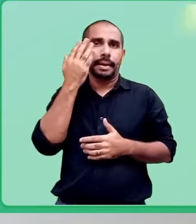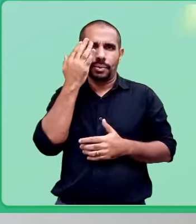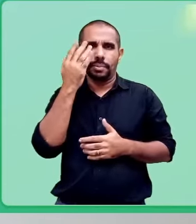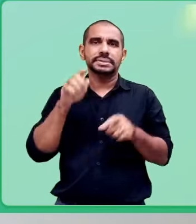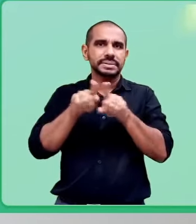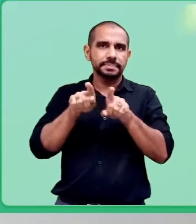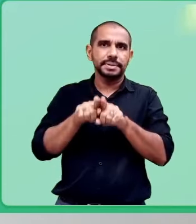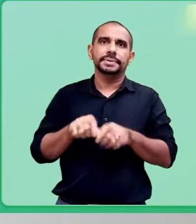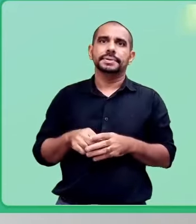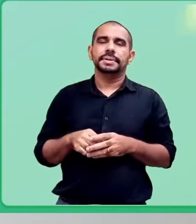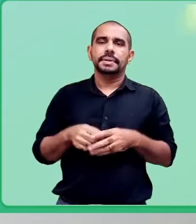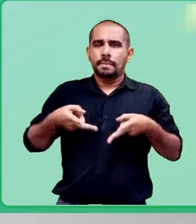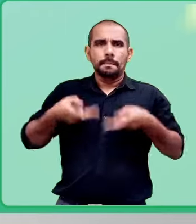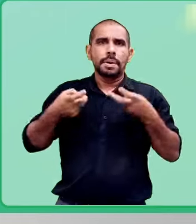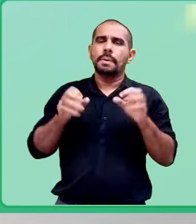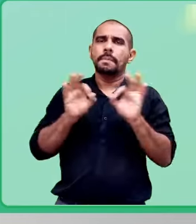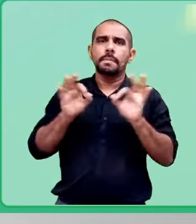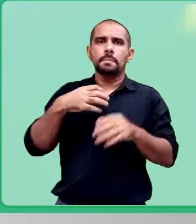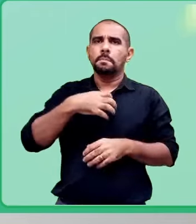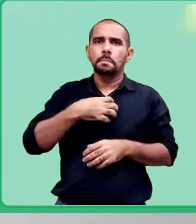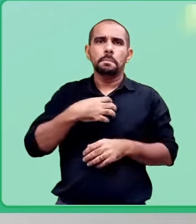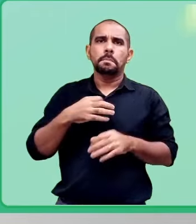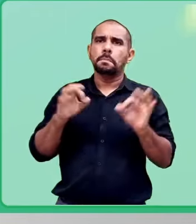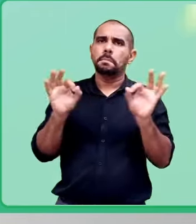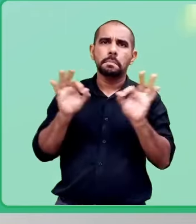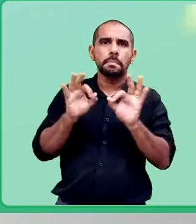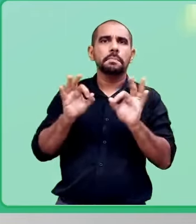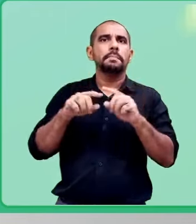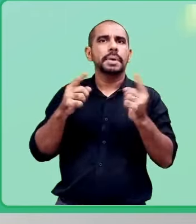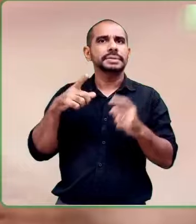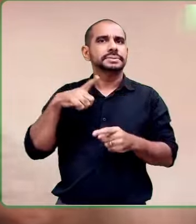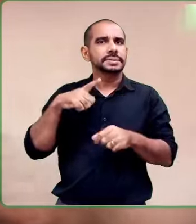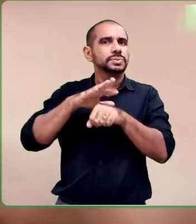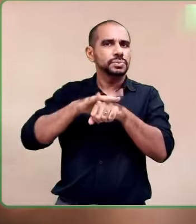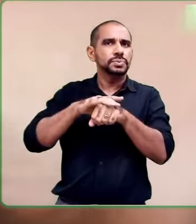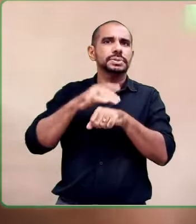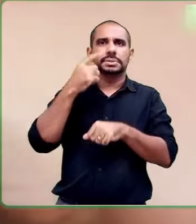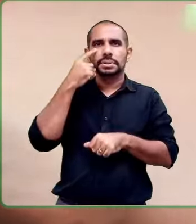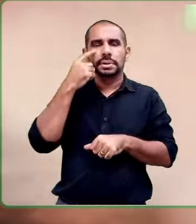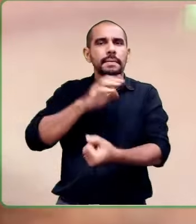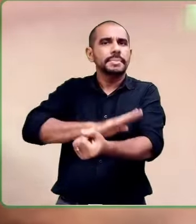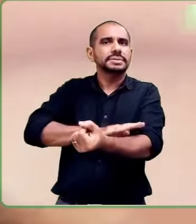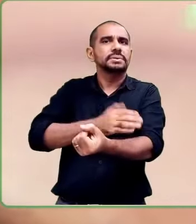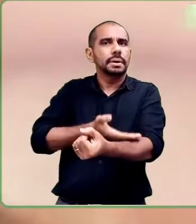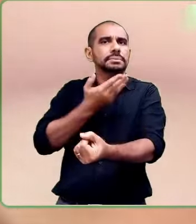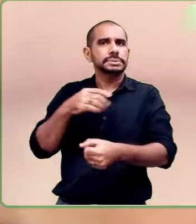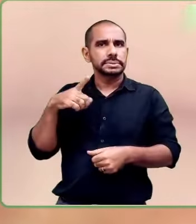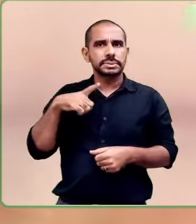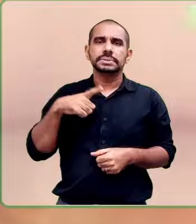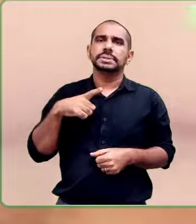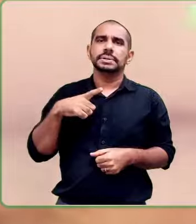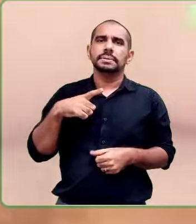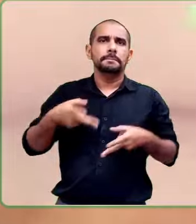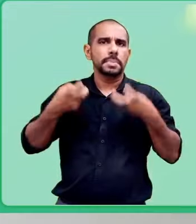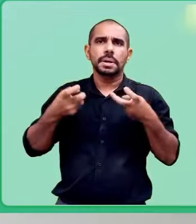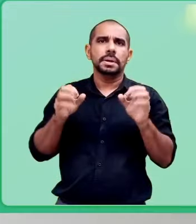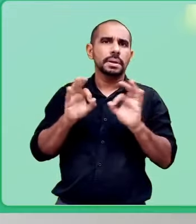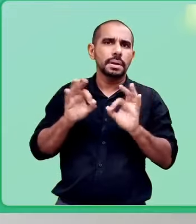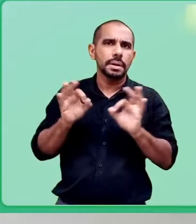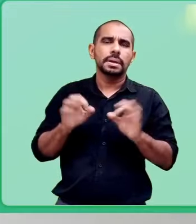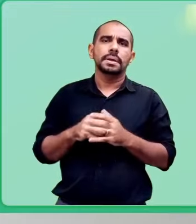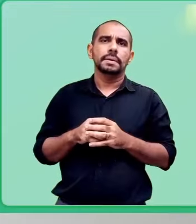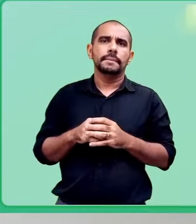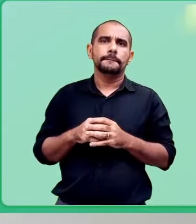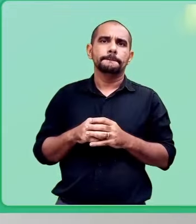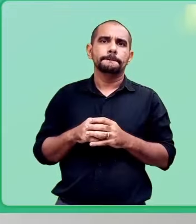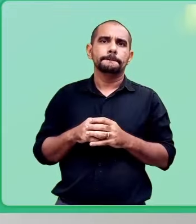glaucoma, têm um caráter silencioso. Estão atuando, a pressão do olho pode estar mais alta, o negro pode estar